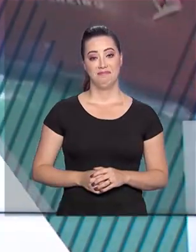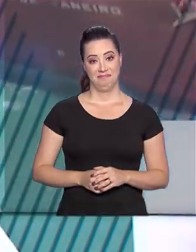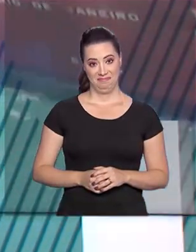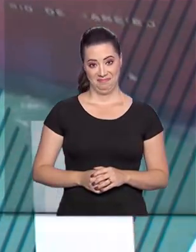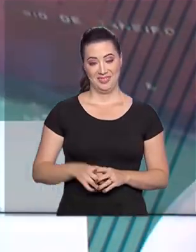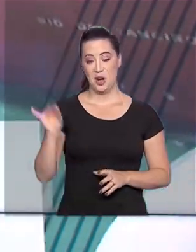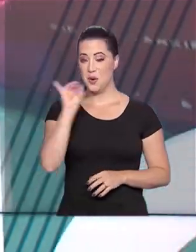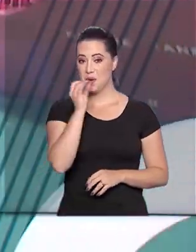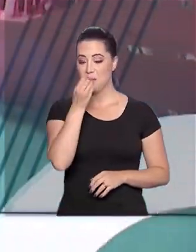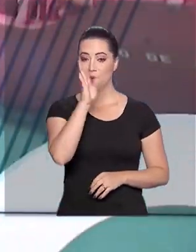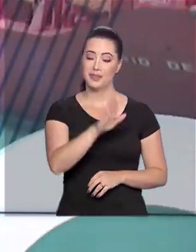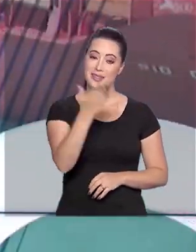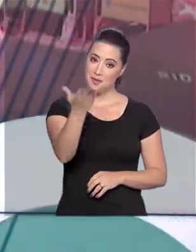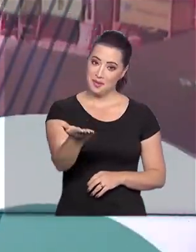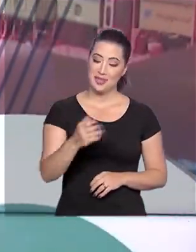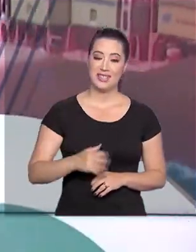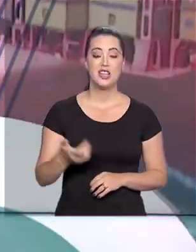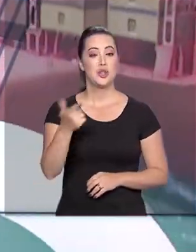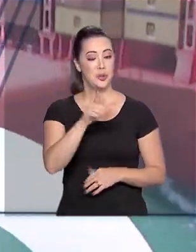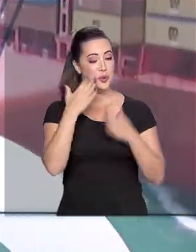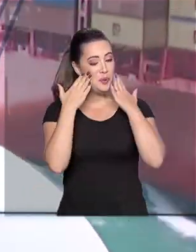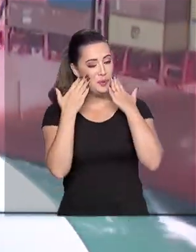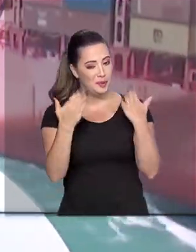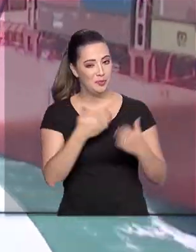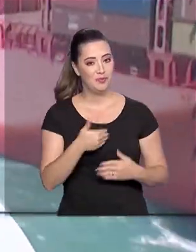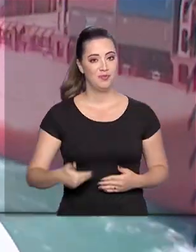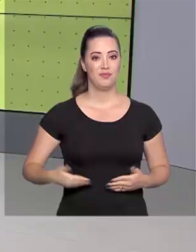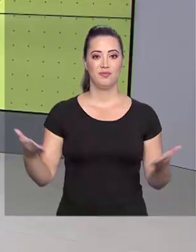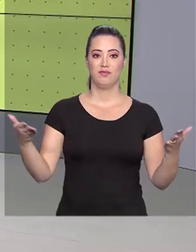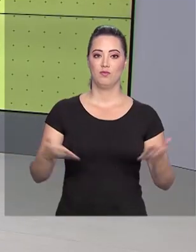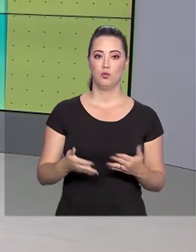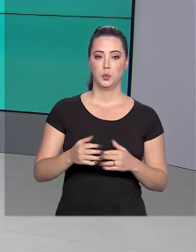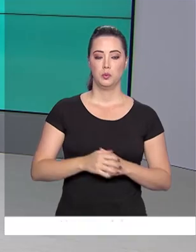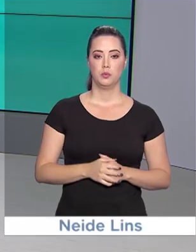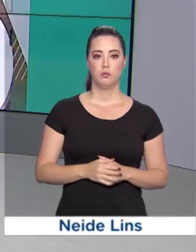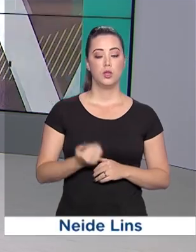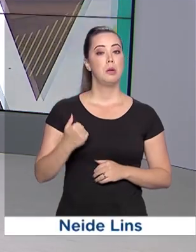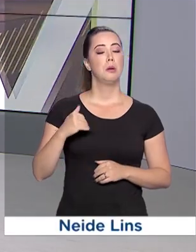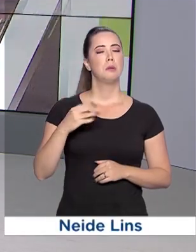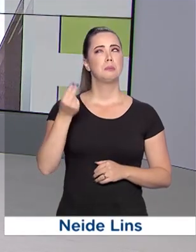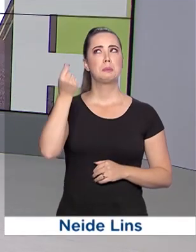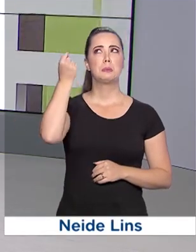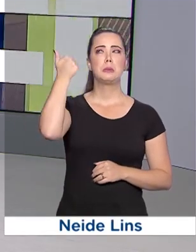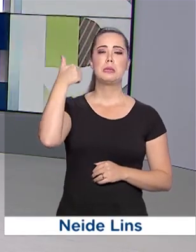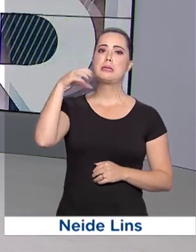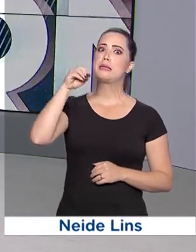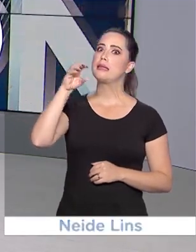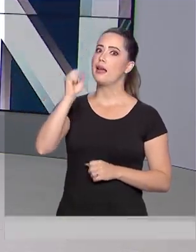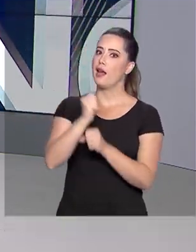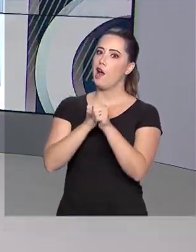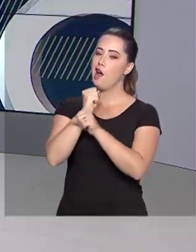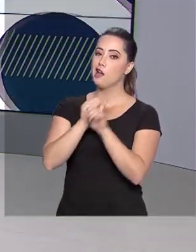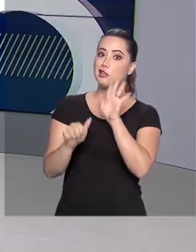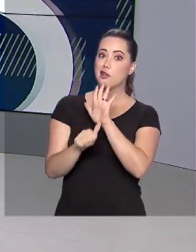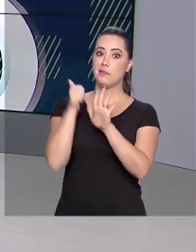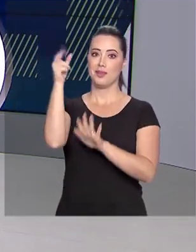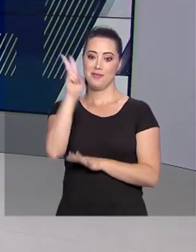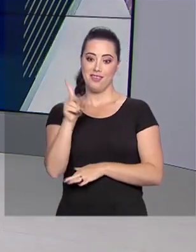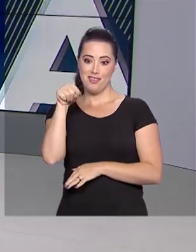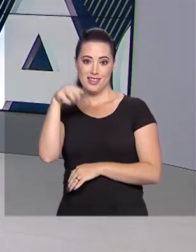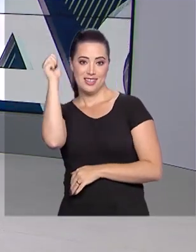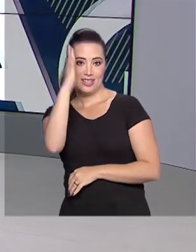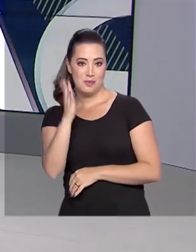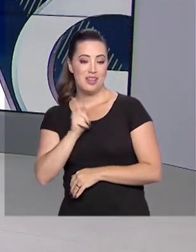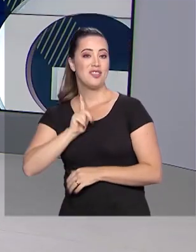Olá, boa tarde para você. Já estamos de volta com o governo agora. Há 100 anos o país disputava uma Olimpíada pela primeira